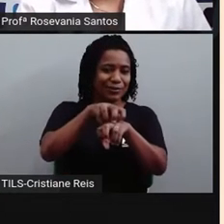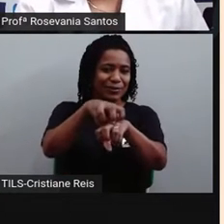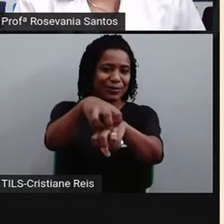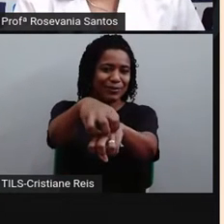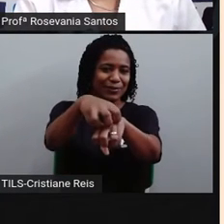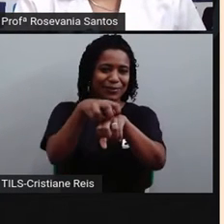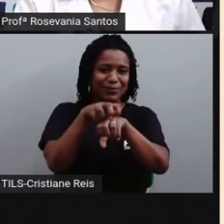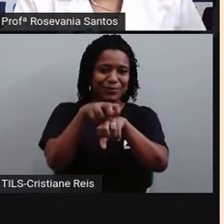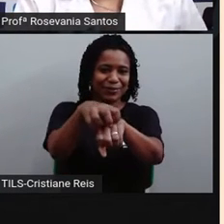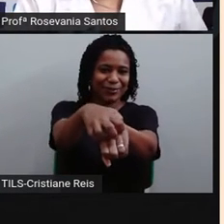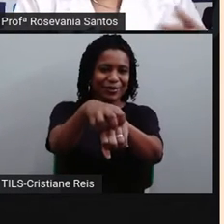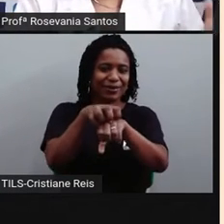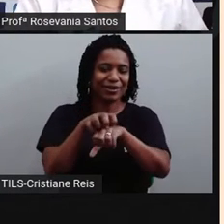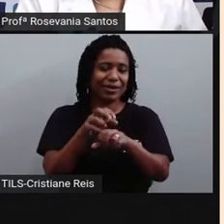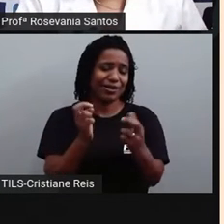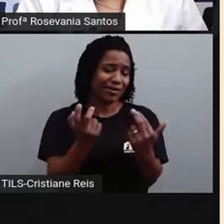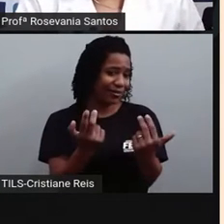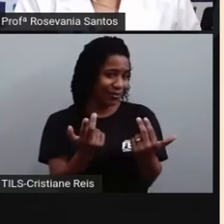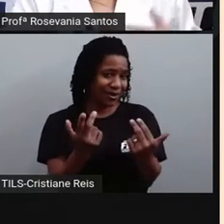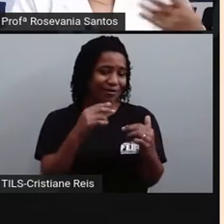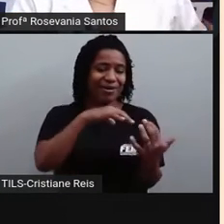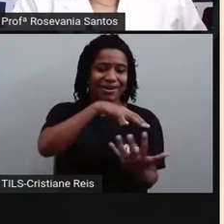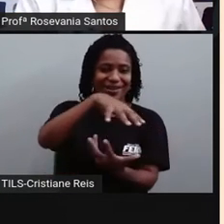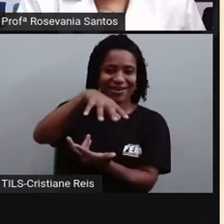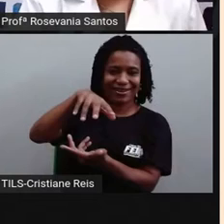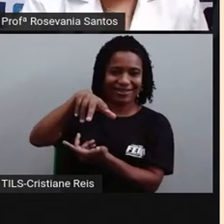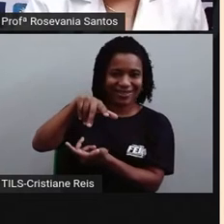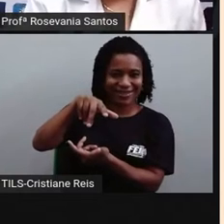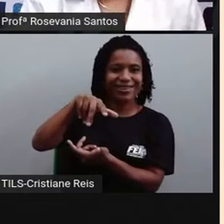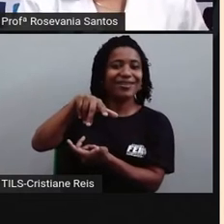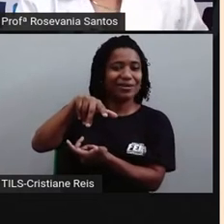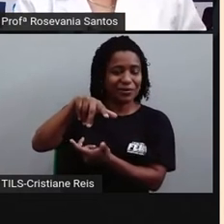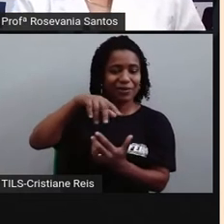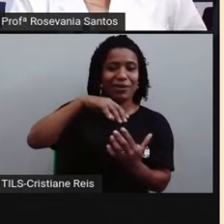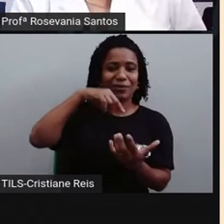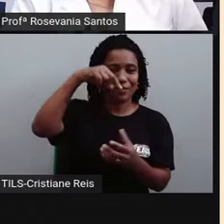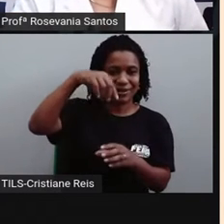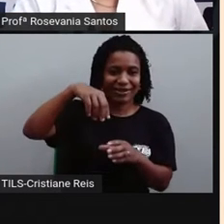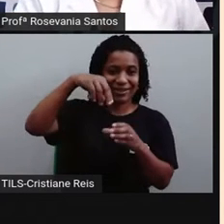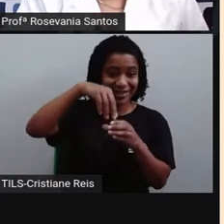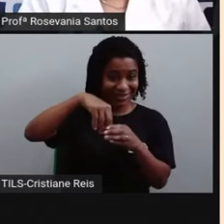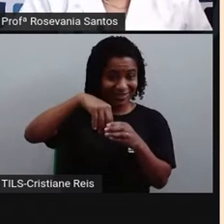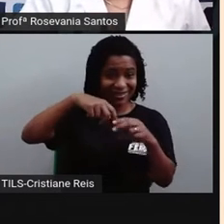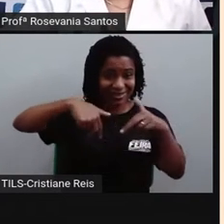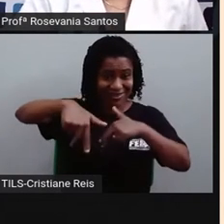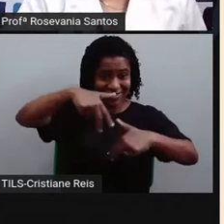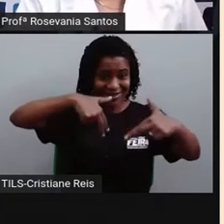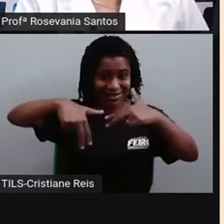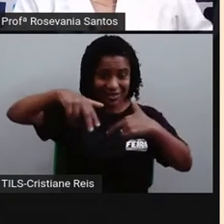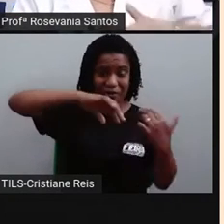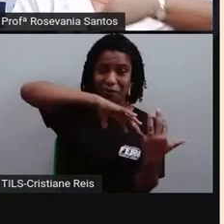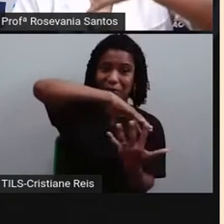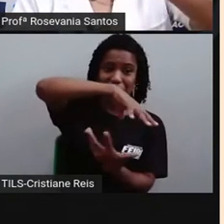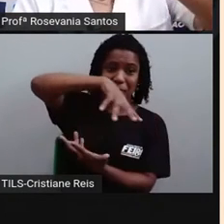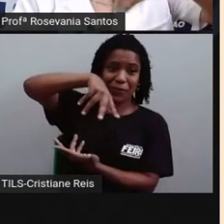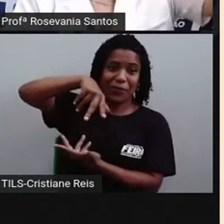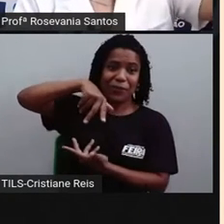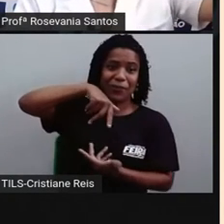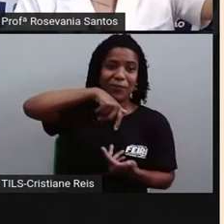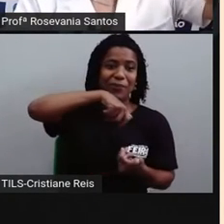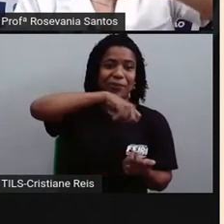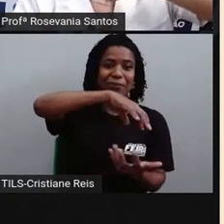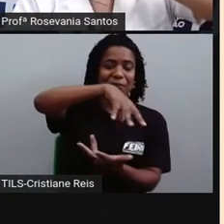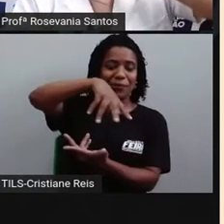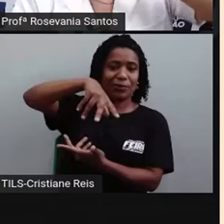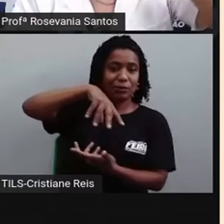mesma ideia aí. É como se a Terra fosse o nosso carro e a gente estivesse ali, né? No carona da Terra, vamos dizer assim. E aí o carro, ele